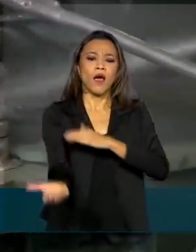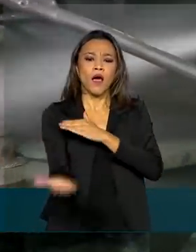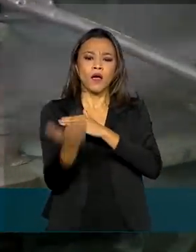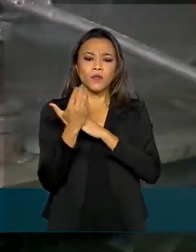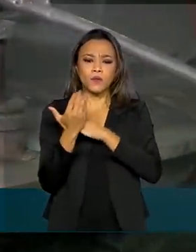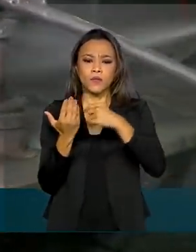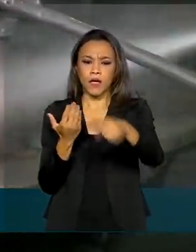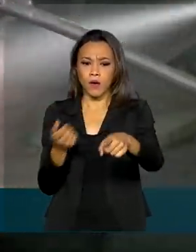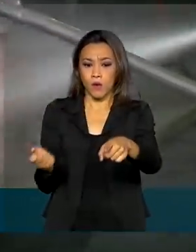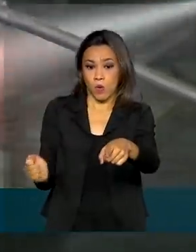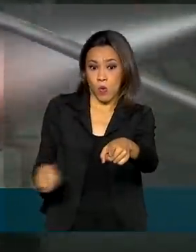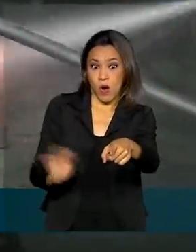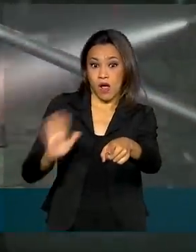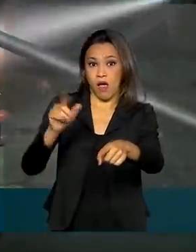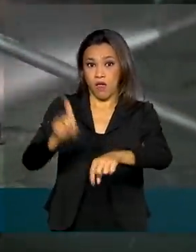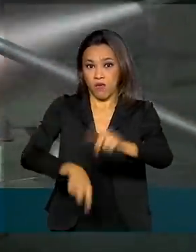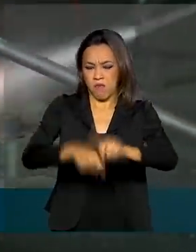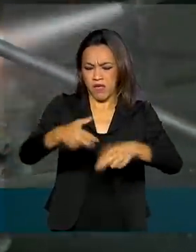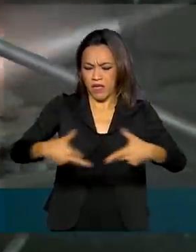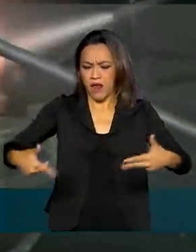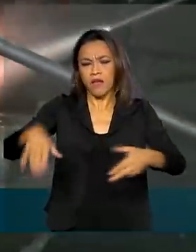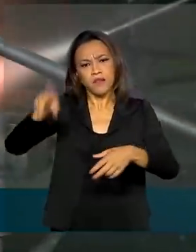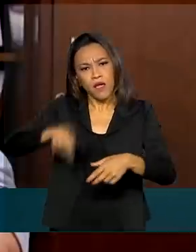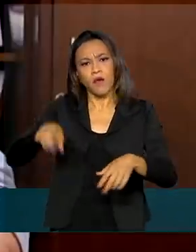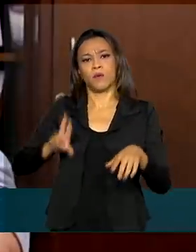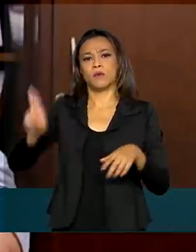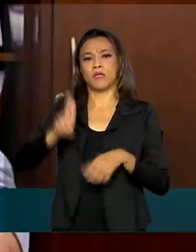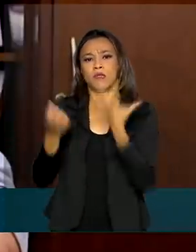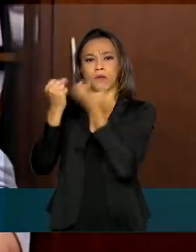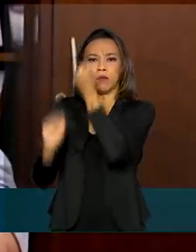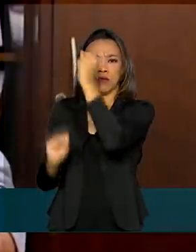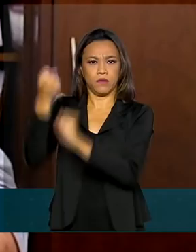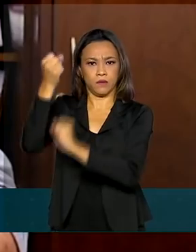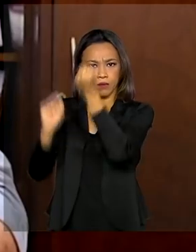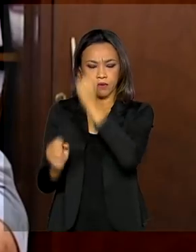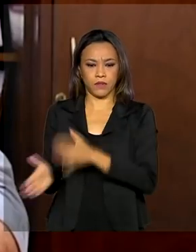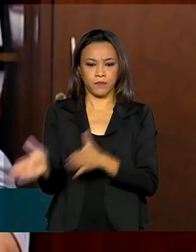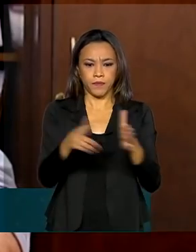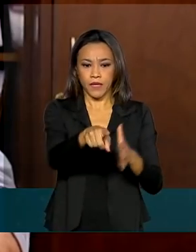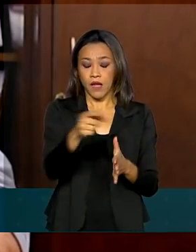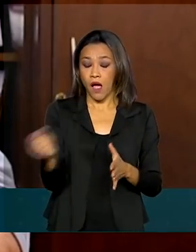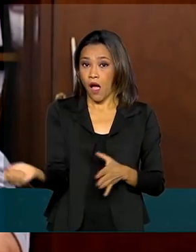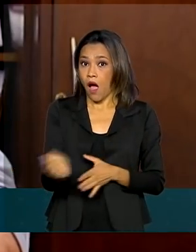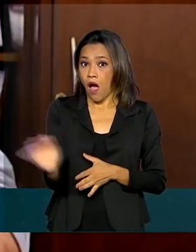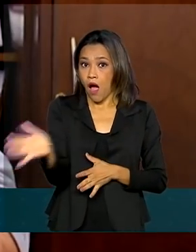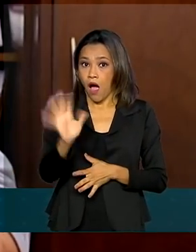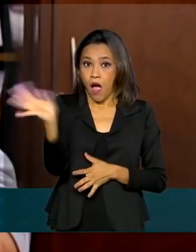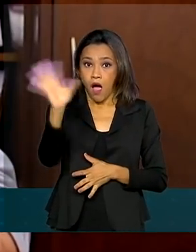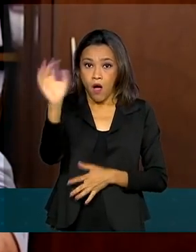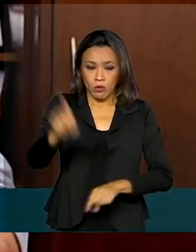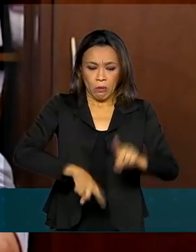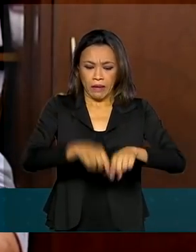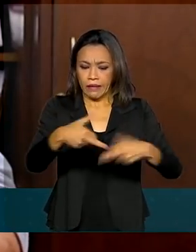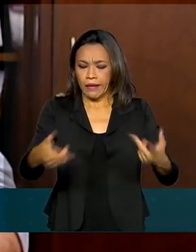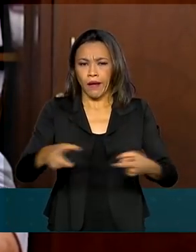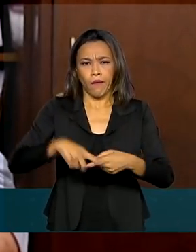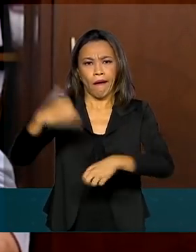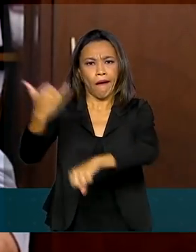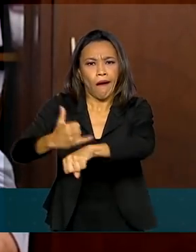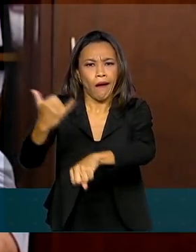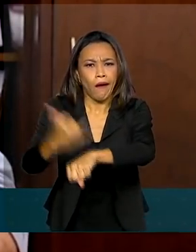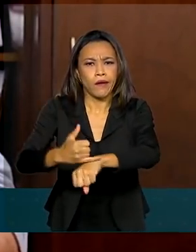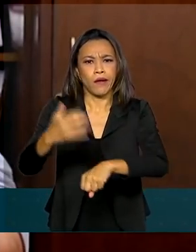preço das matérias-primas utilizadas pela indústria. Um aumento muito, muito alto das principais commodities, seja ela aço,